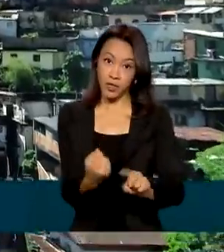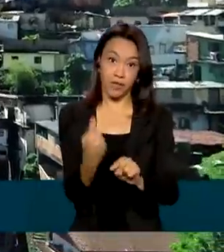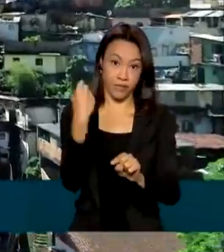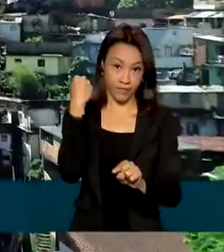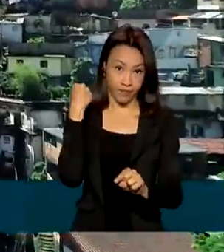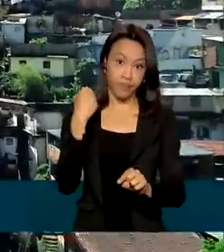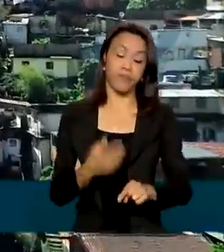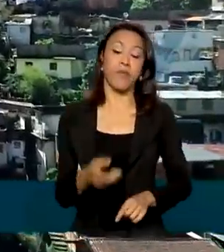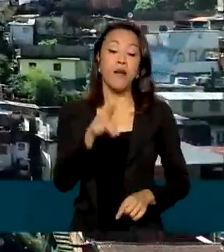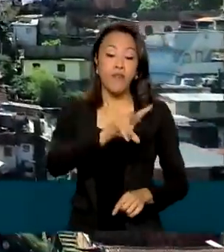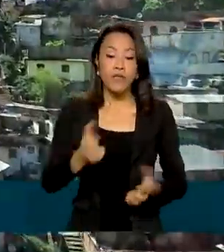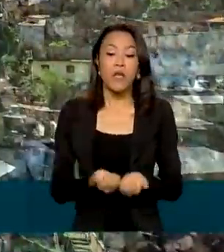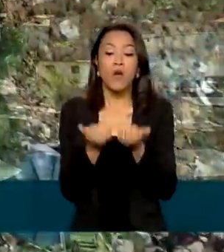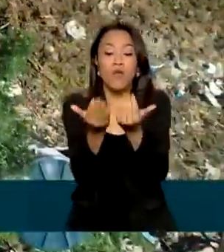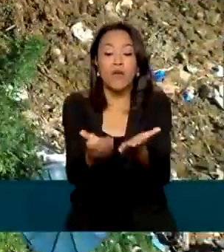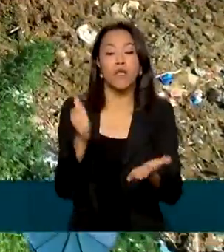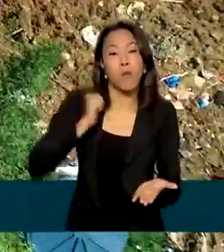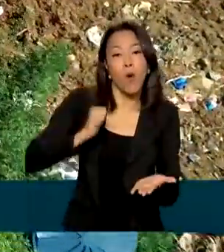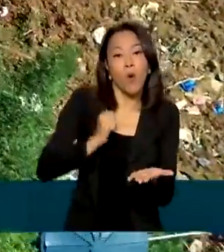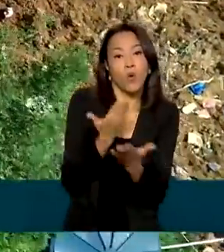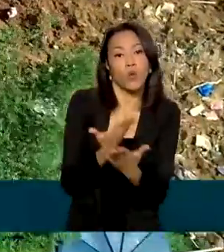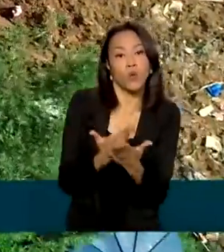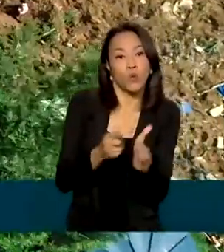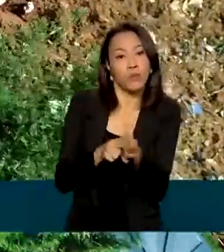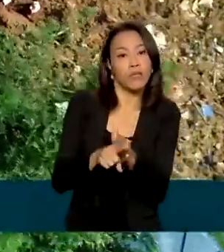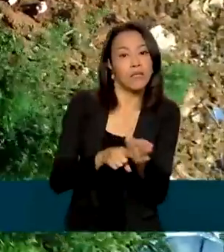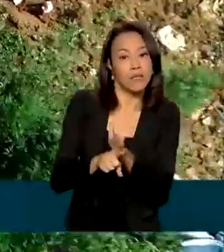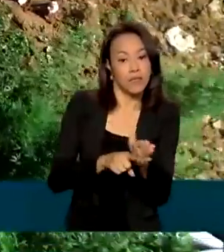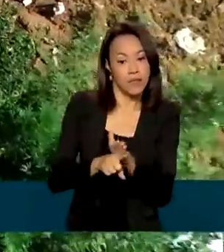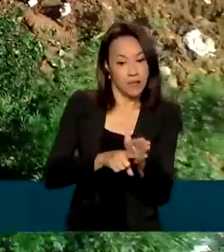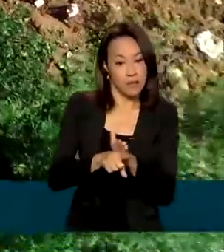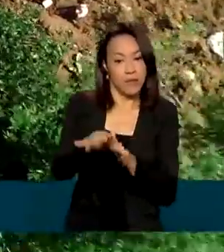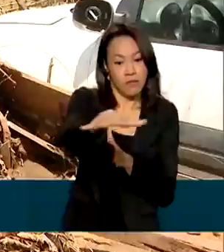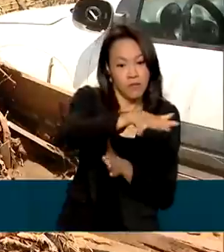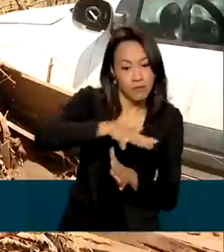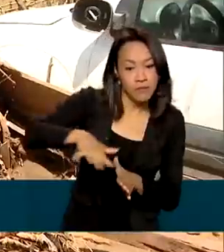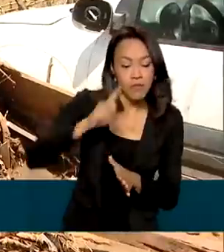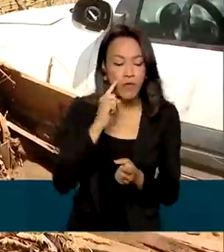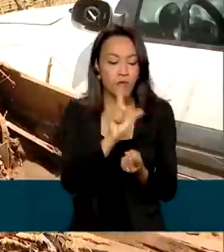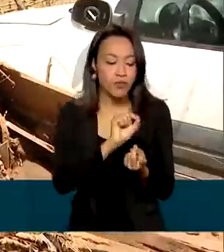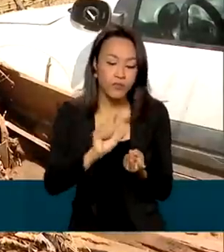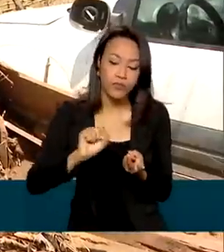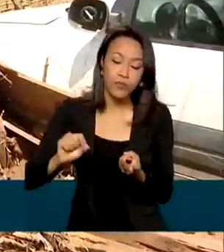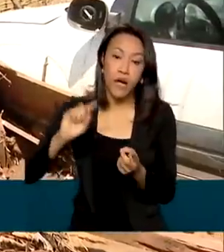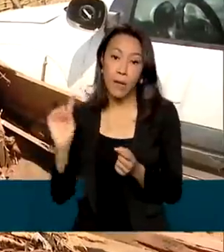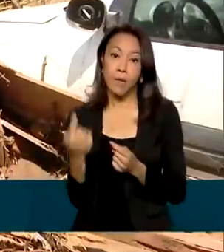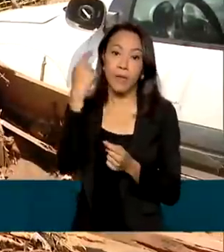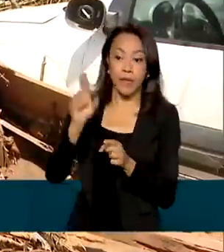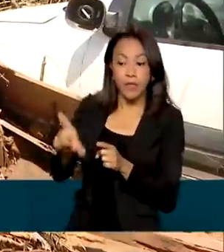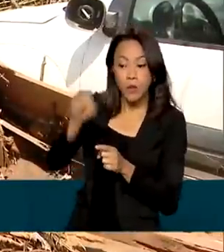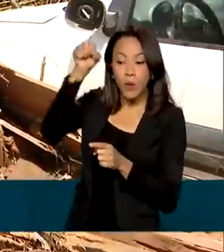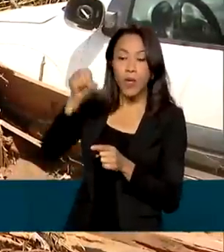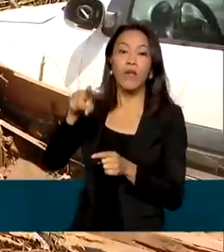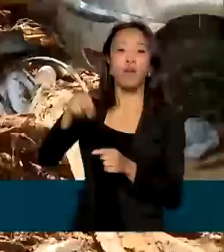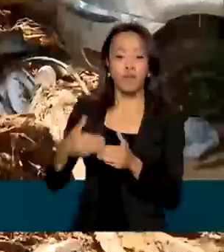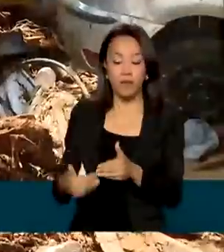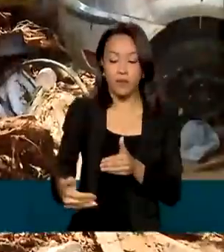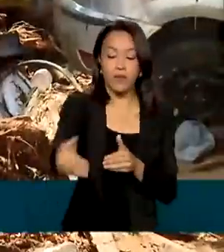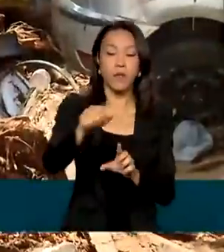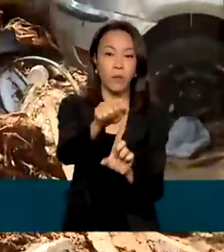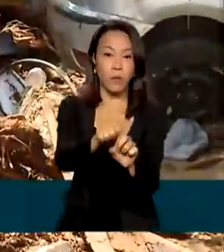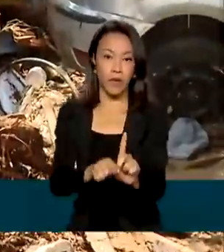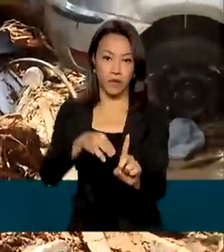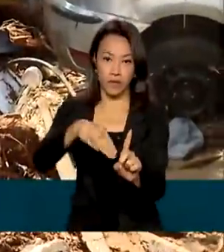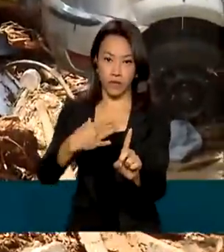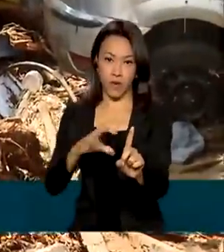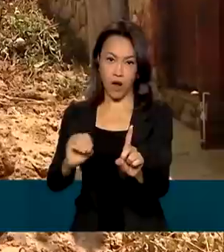oferecidas bolsas de estudo e recursos de custeio aos projetos selecionados. A primeira seleção vai ser publicada ainda em março, com